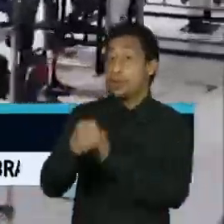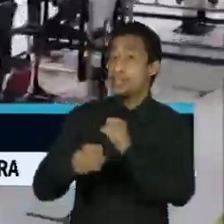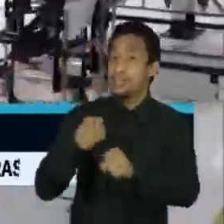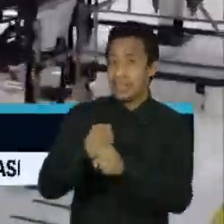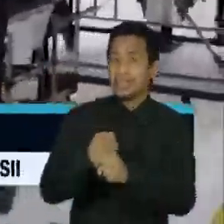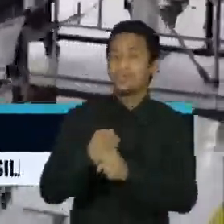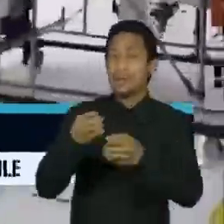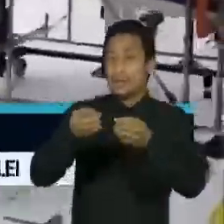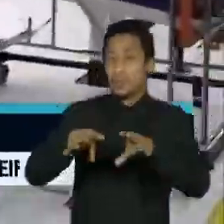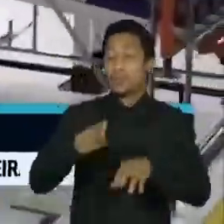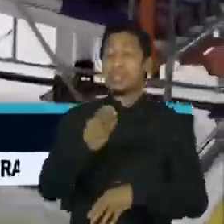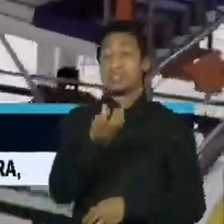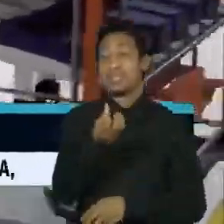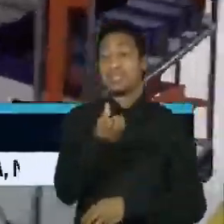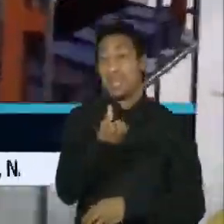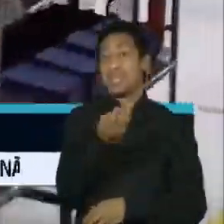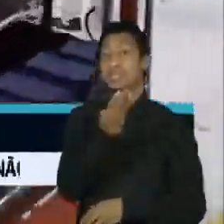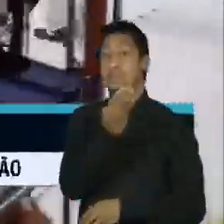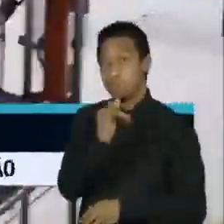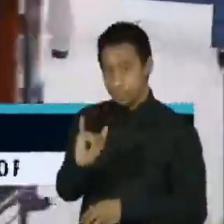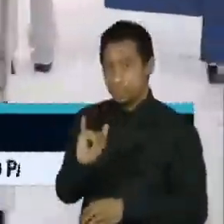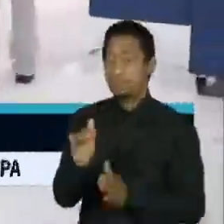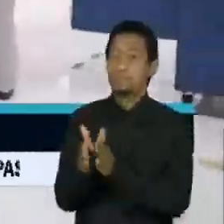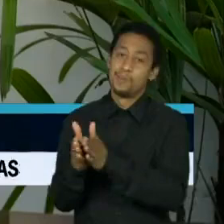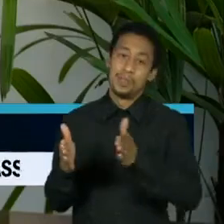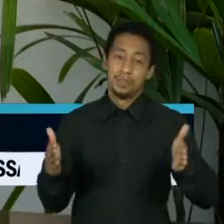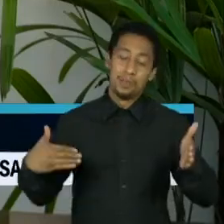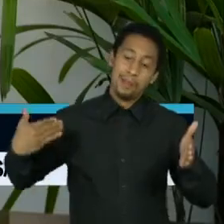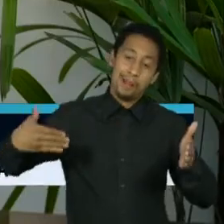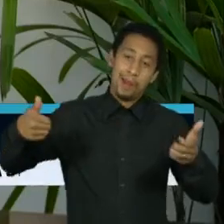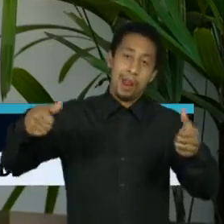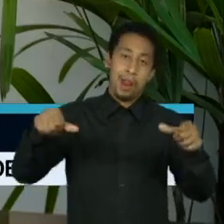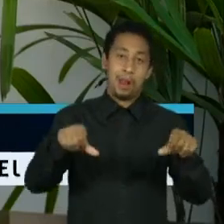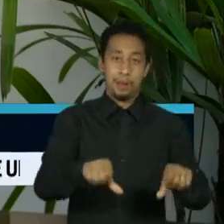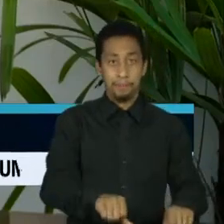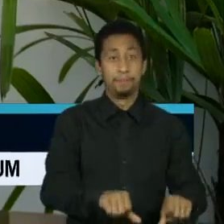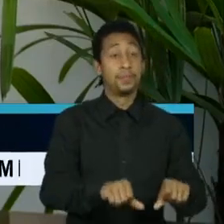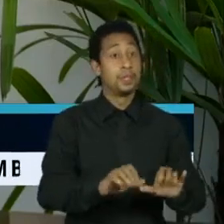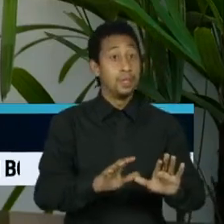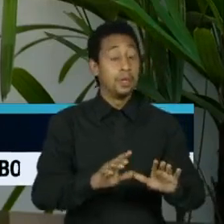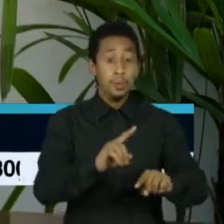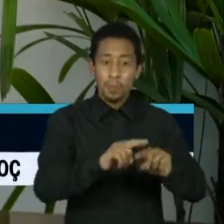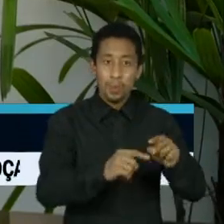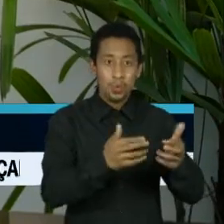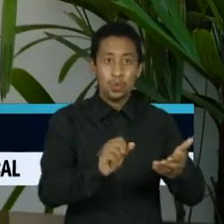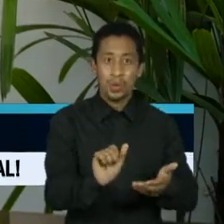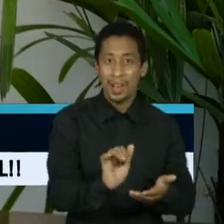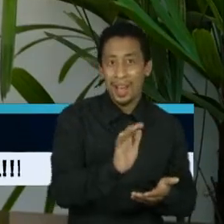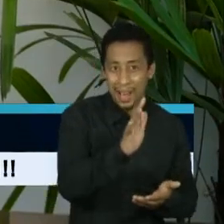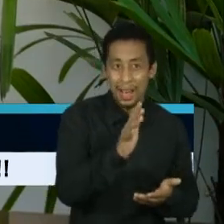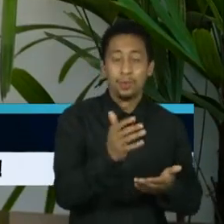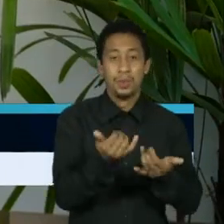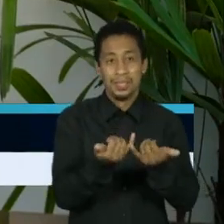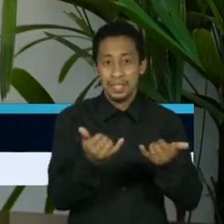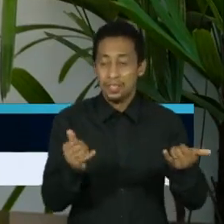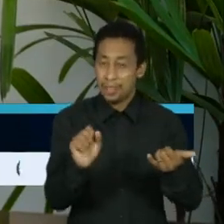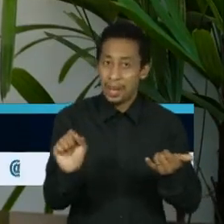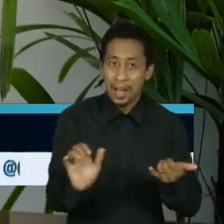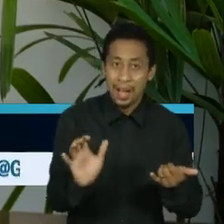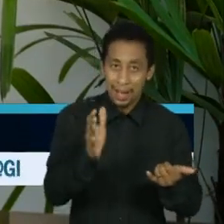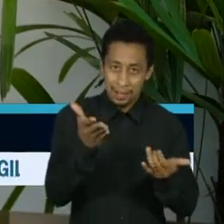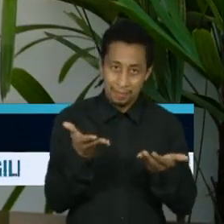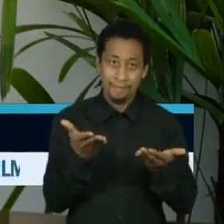de 6 bilhões de reais, num verdadeiro efeito dominó. Está sofrendo aumento de custo direto da conta de energia dele,